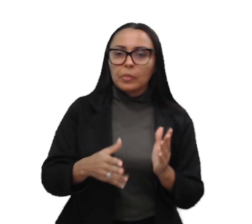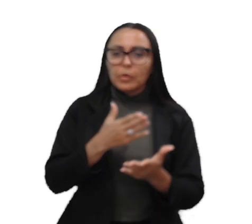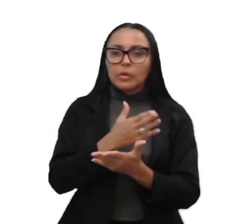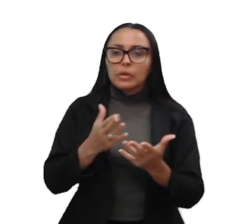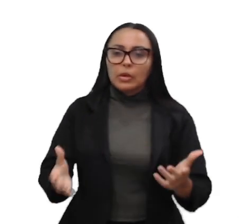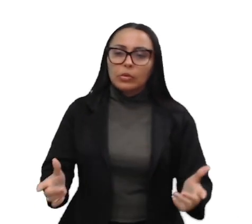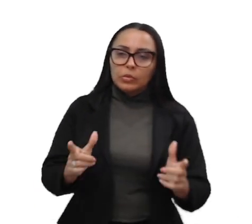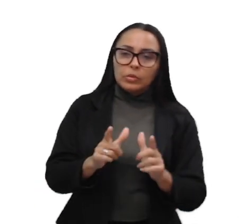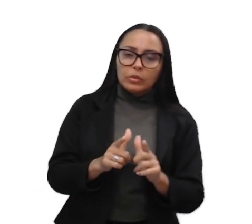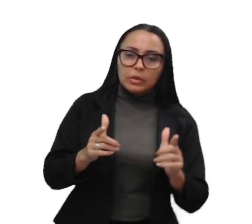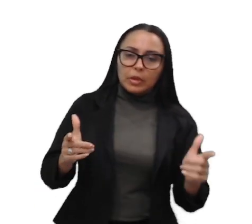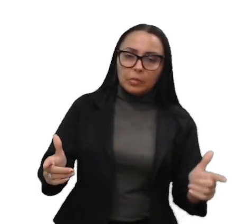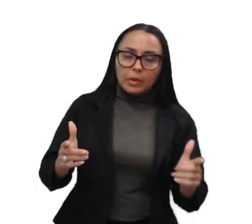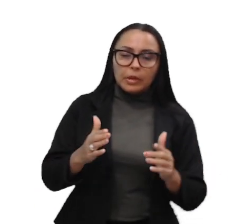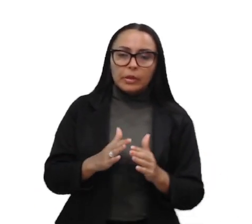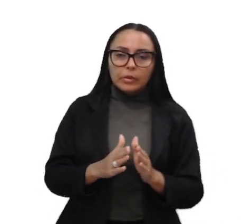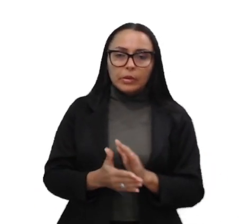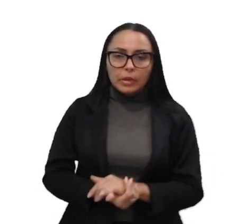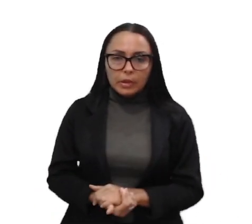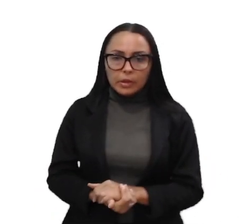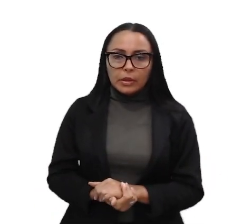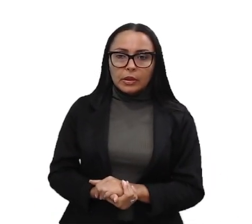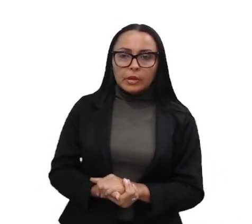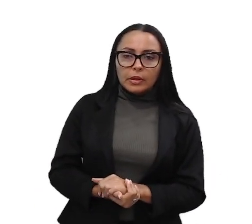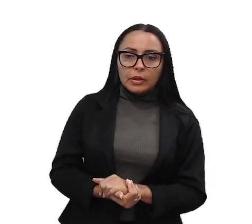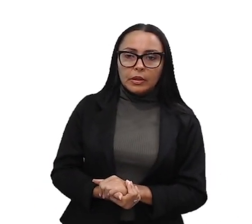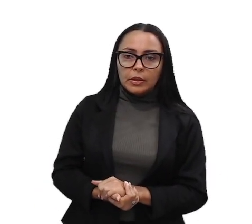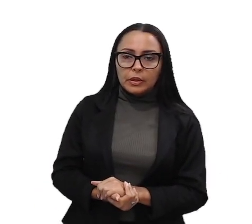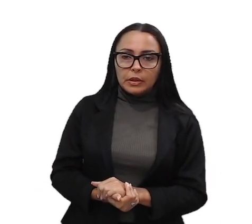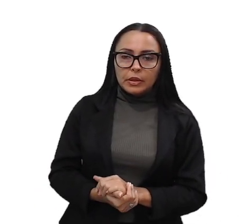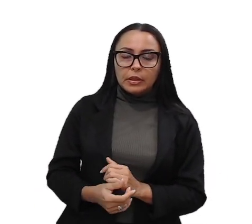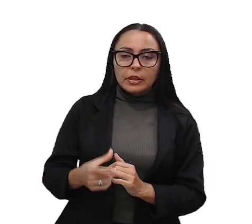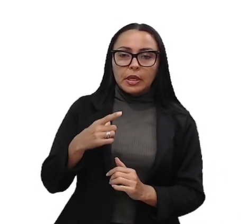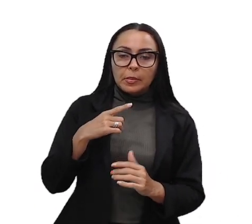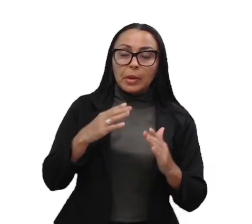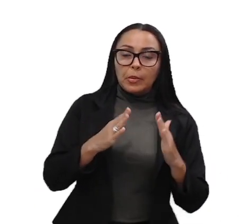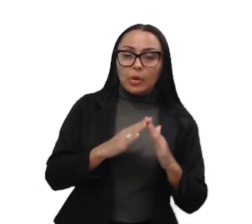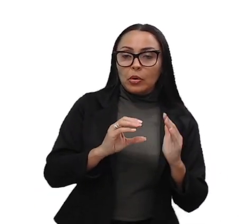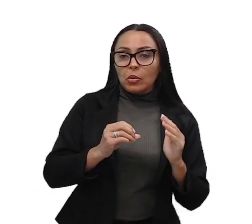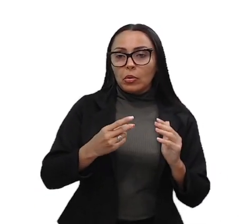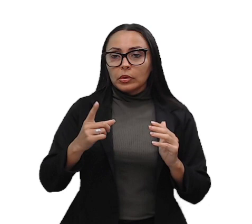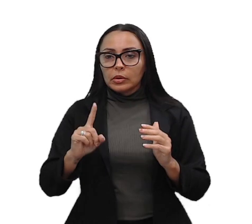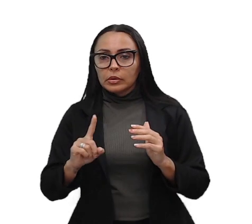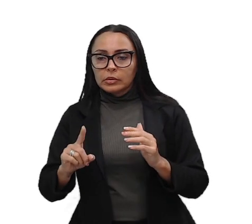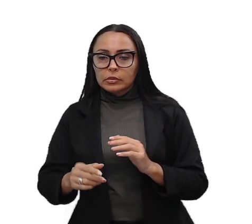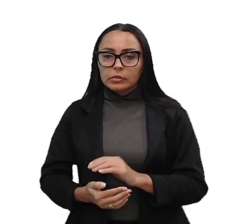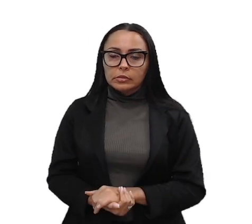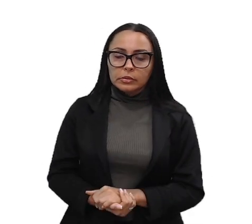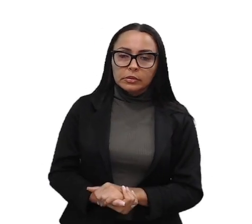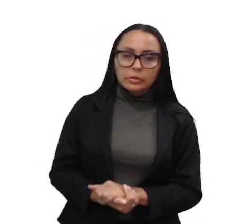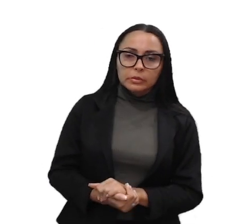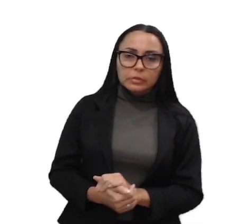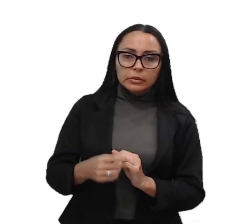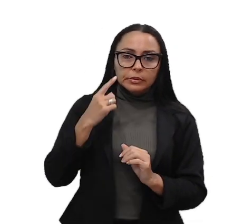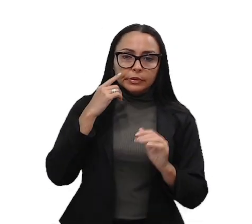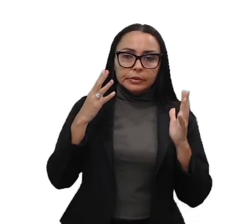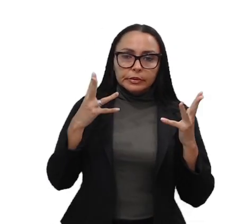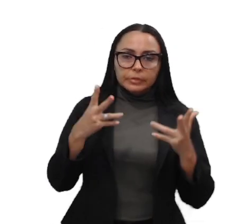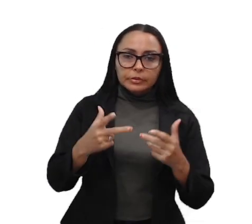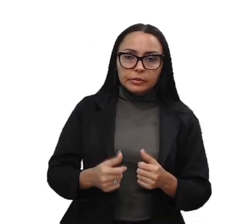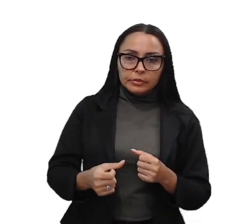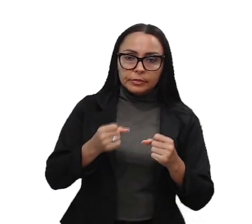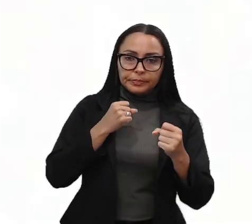tamanho, por conta da questão da ergonomia, se tem mais moradores ou não. Então a gente vai estar tendo toda essa